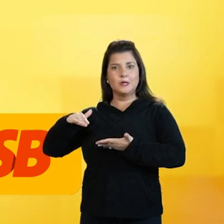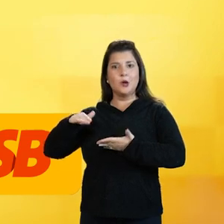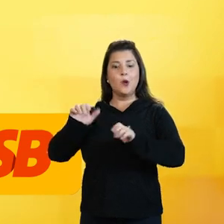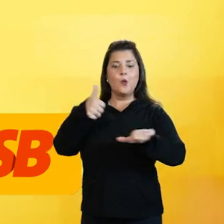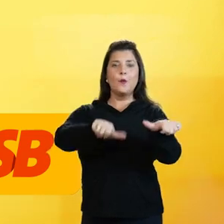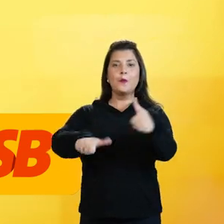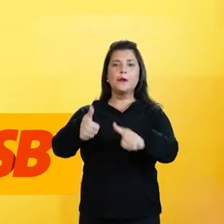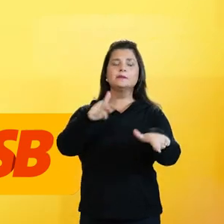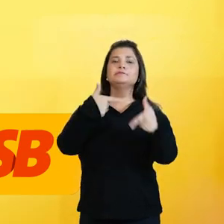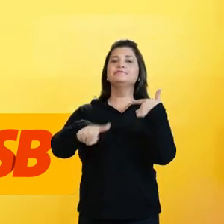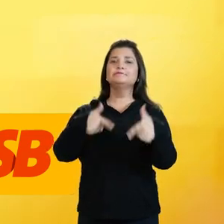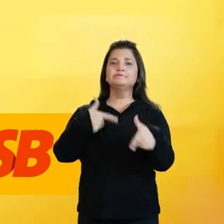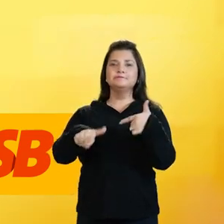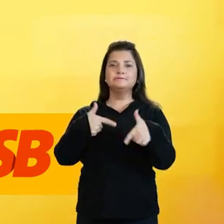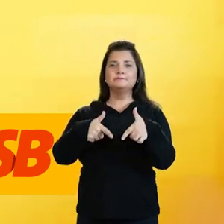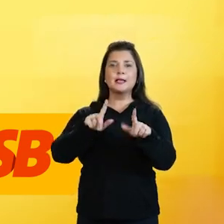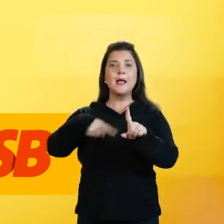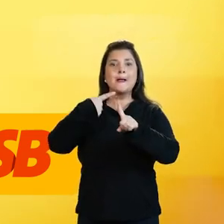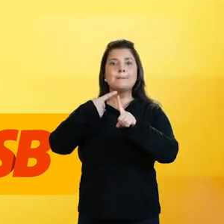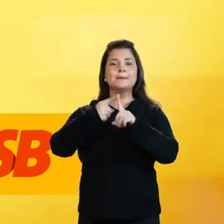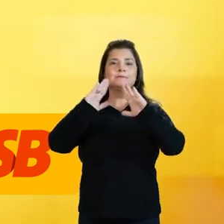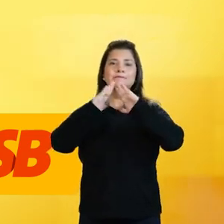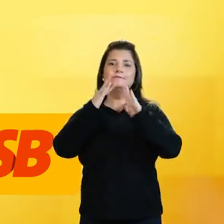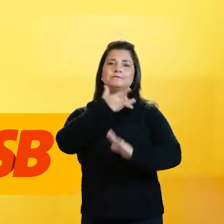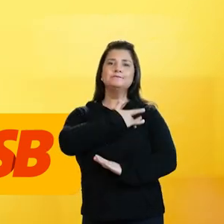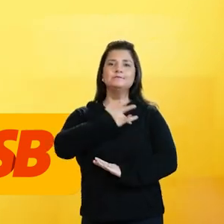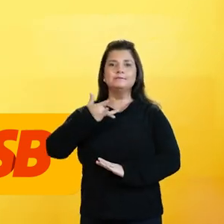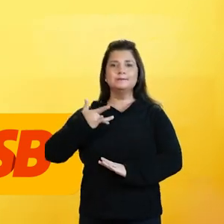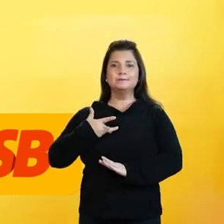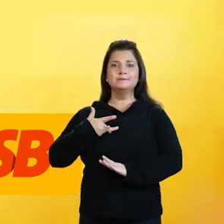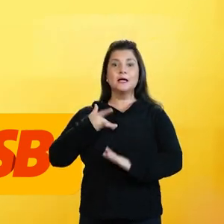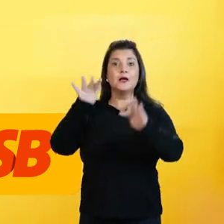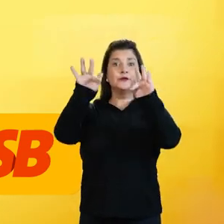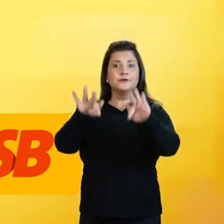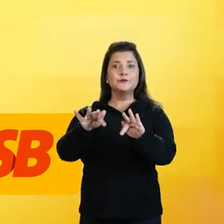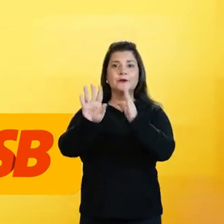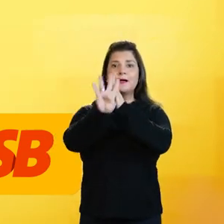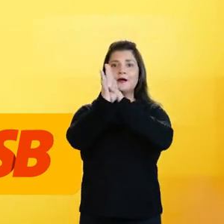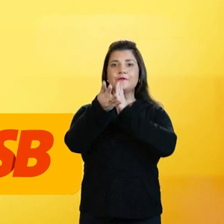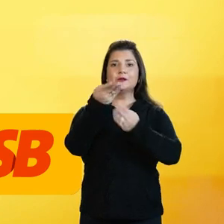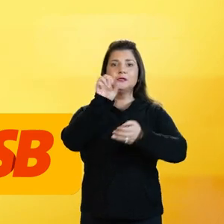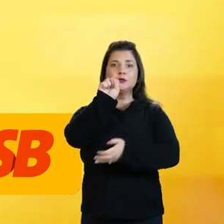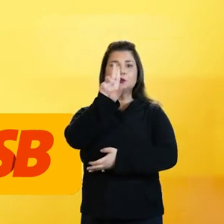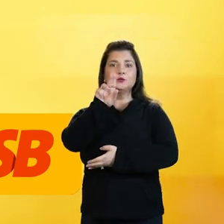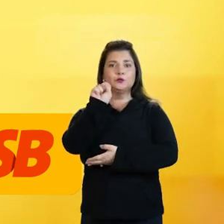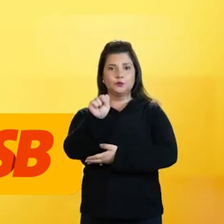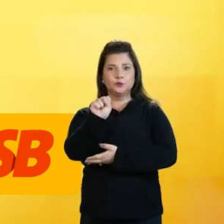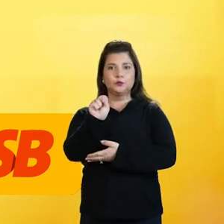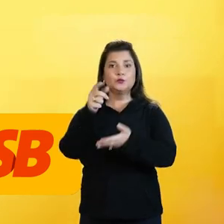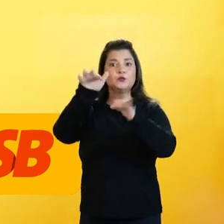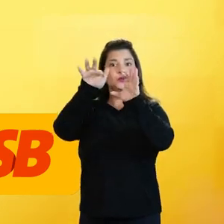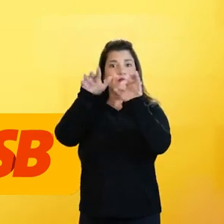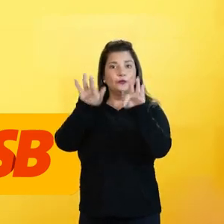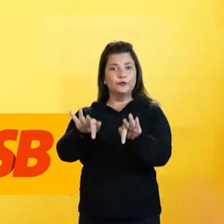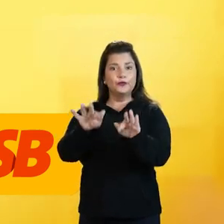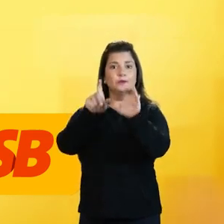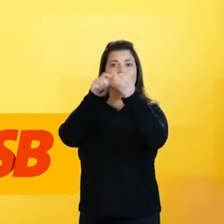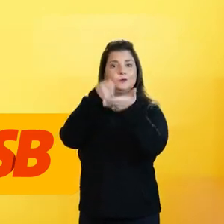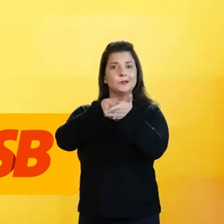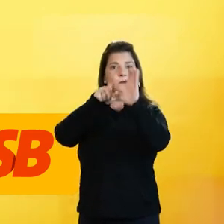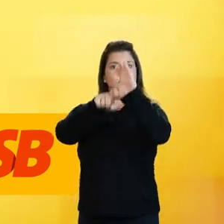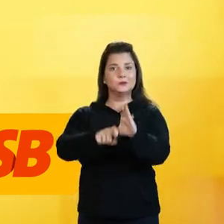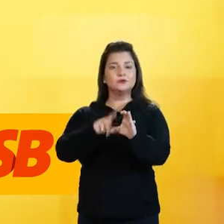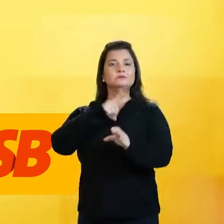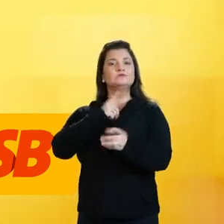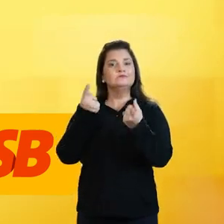qualificação para o trabalho, mais postos de saúde, zerar a fila de atendimento SUS. Com o fim do pagamento da dívida,